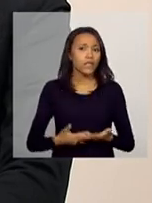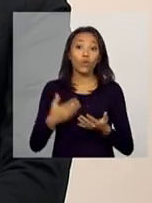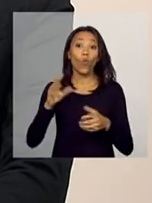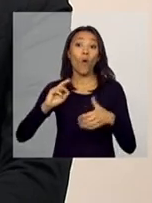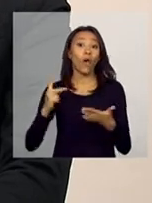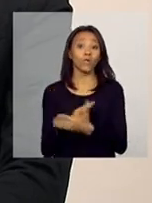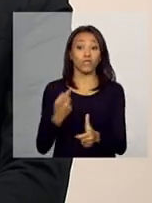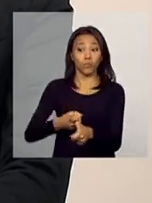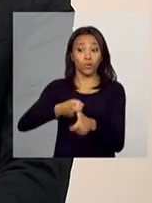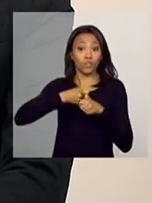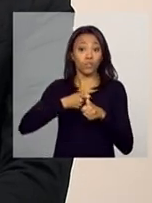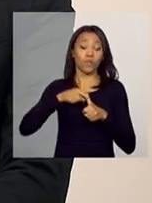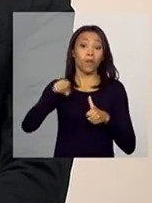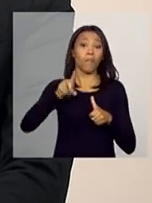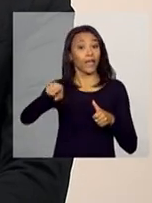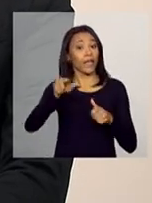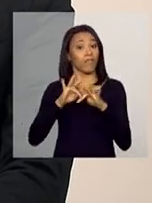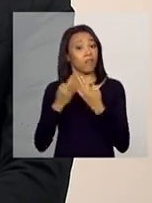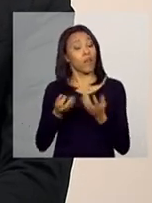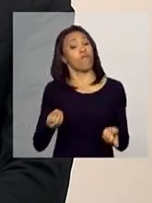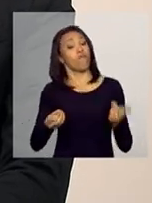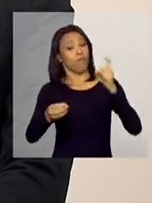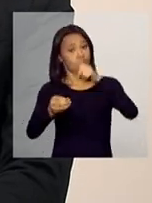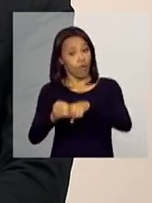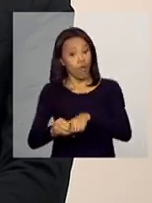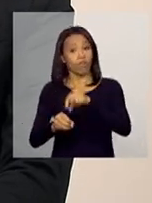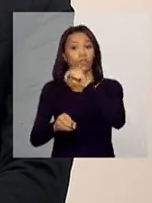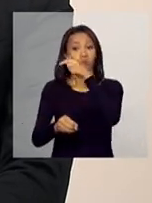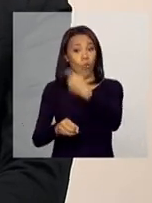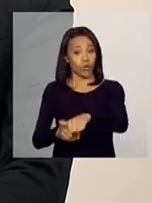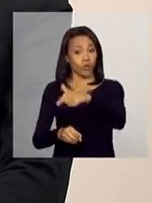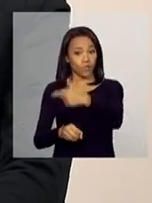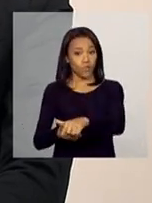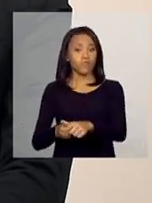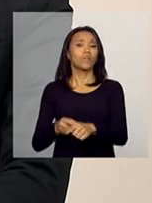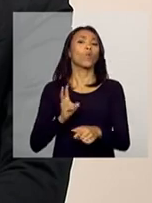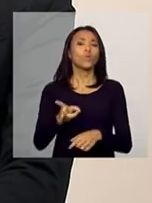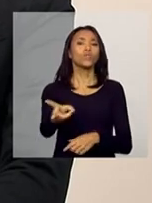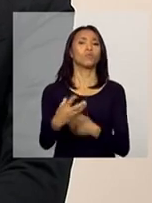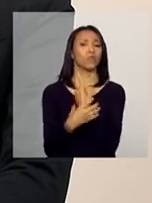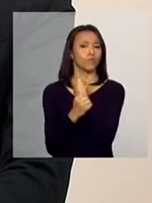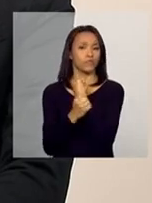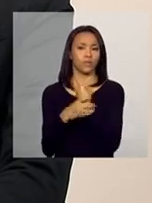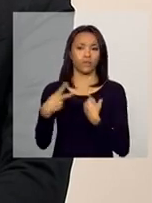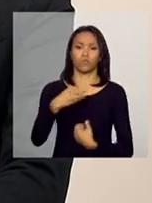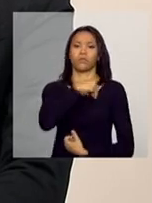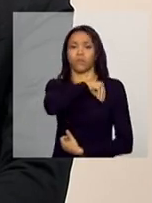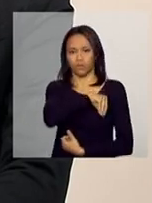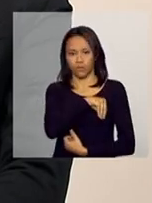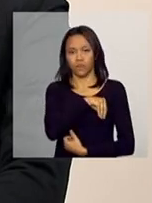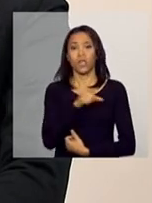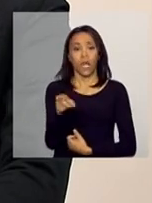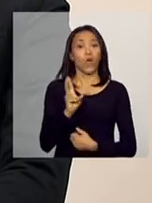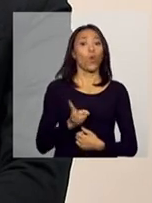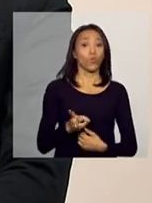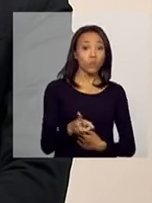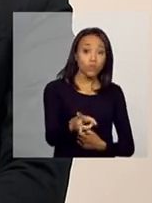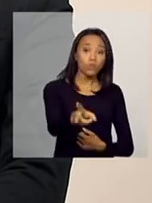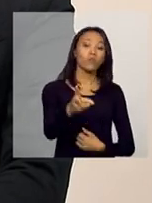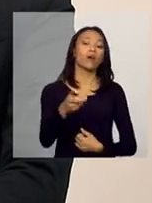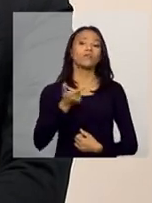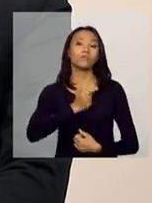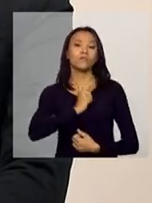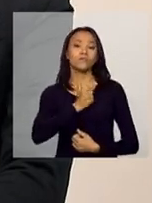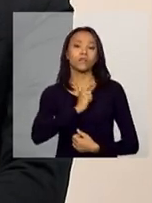suspensão, para que a família volte a ter a garantia da renda, né? Para que ela possa continuar contando com